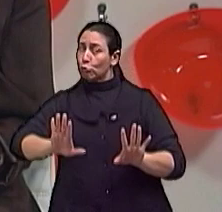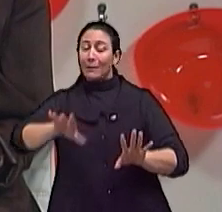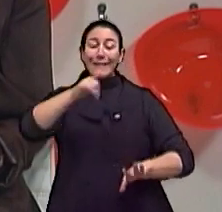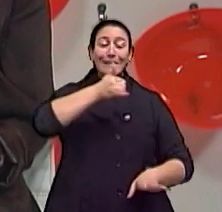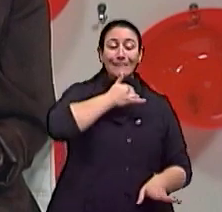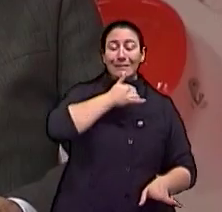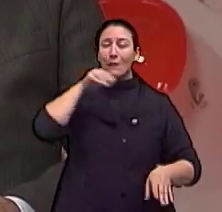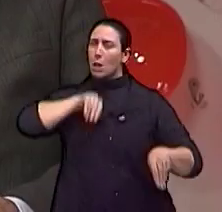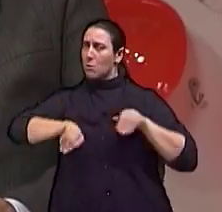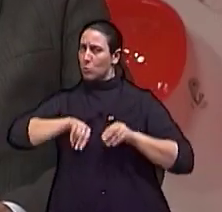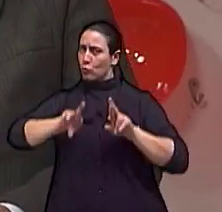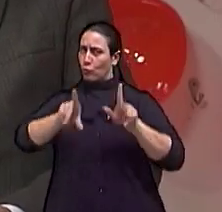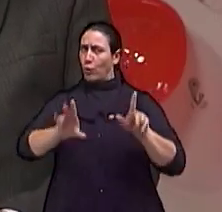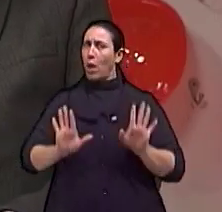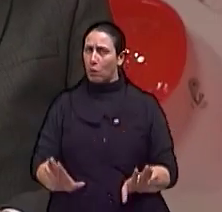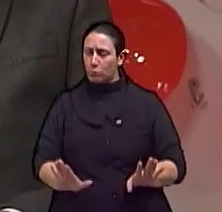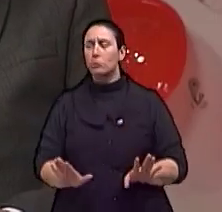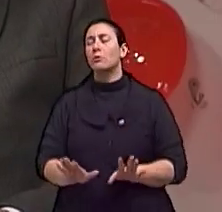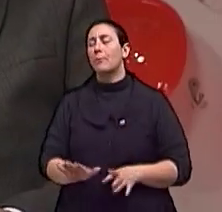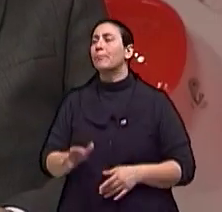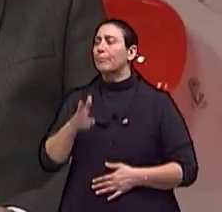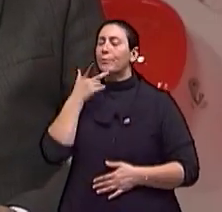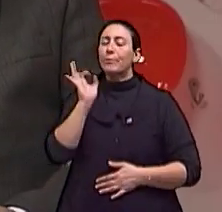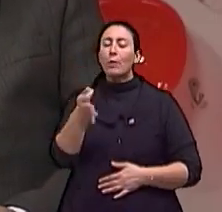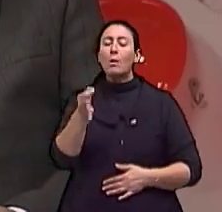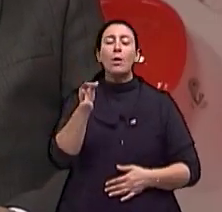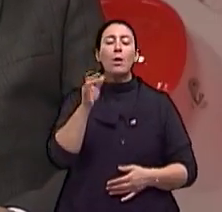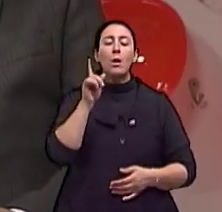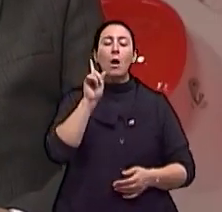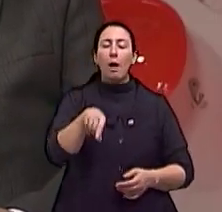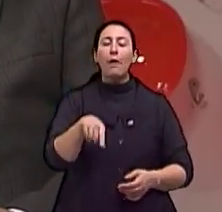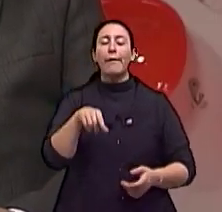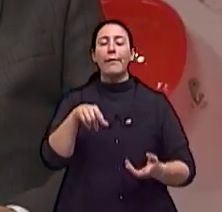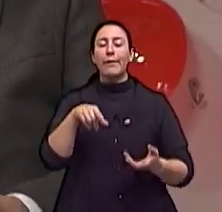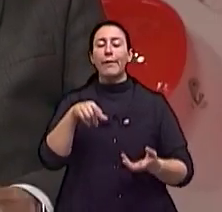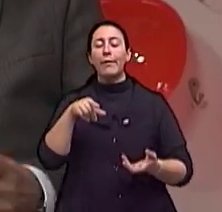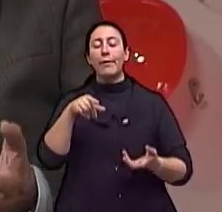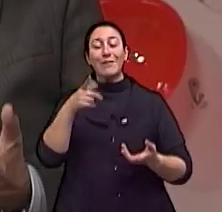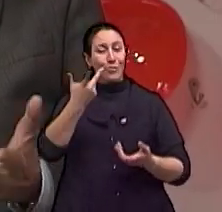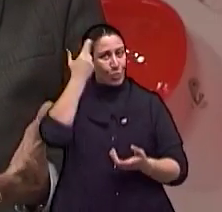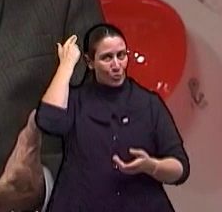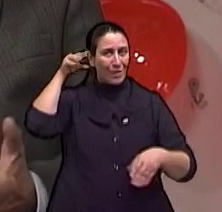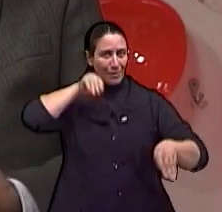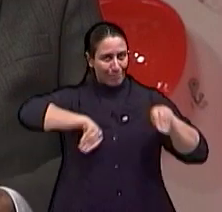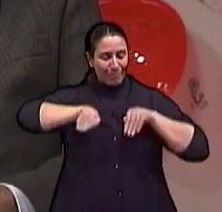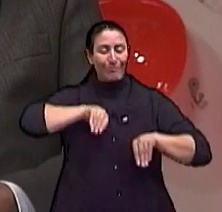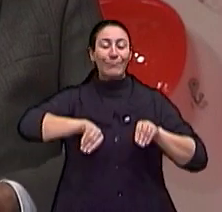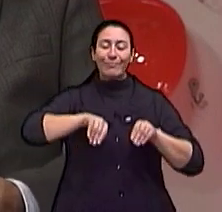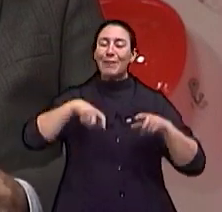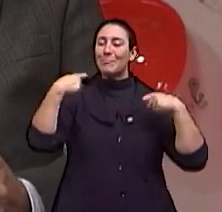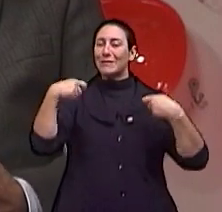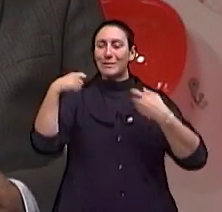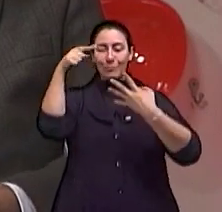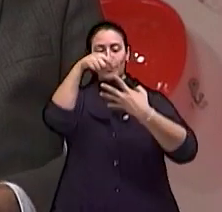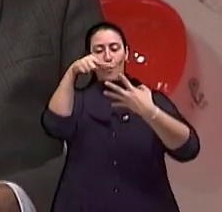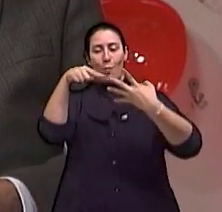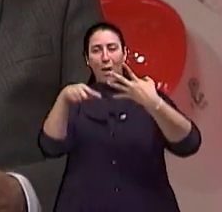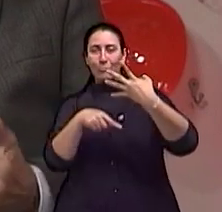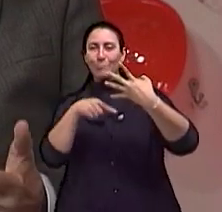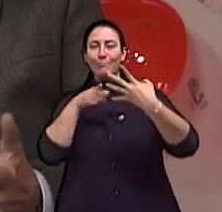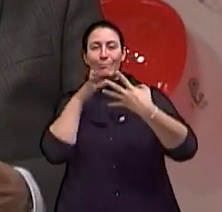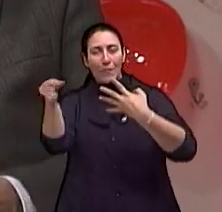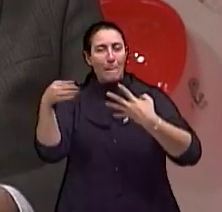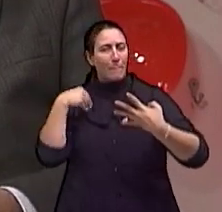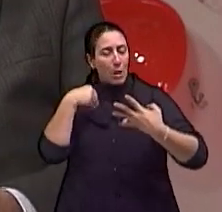severas. Sim, o paciente que vai à cirurgia por depressão, ele cumpriu 4 protocolos de tratamento clínico sem efeito,